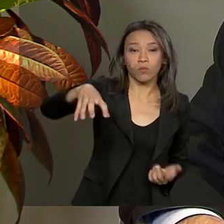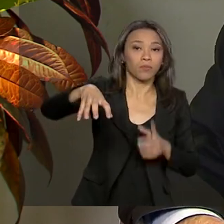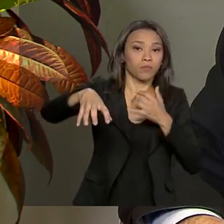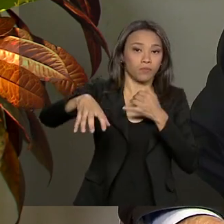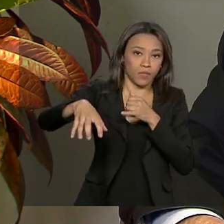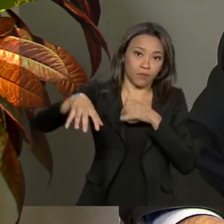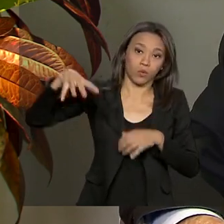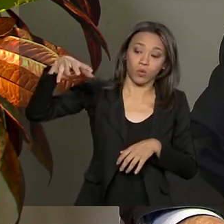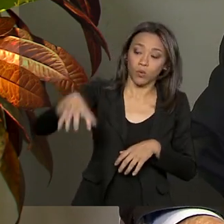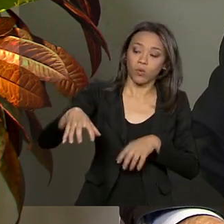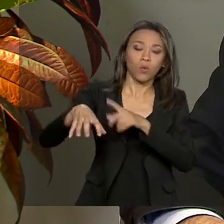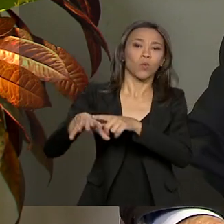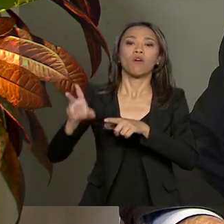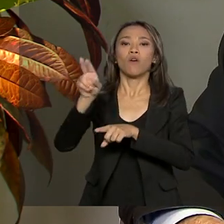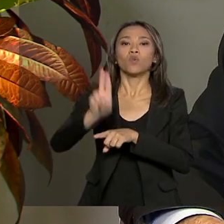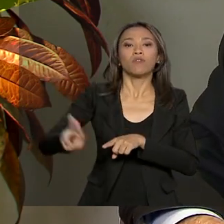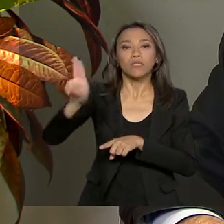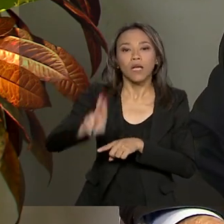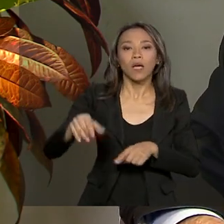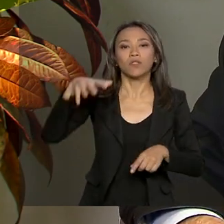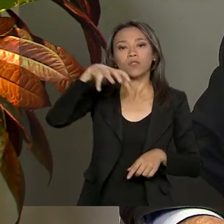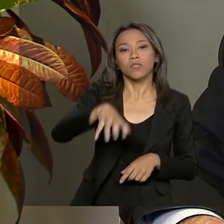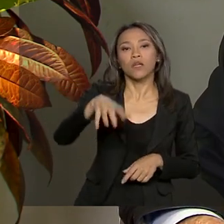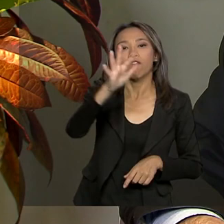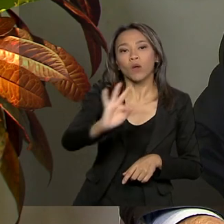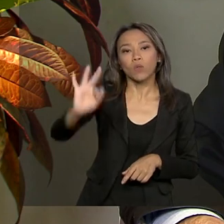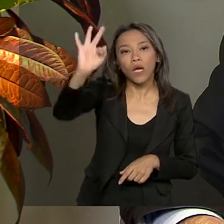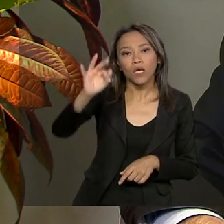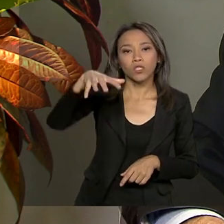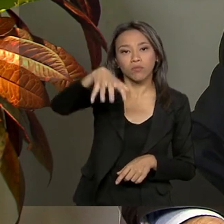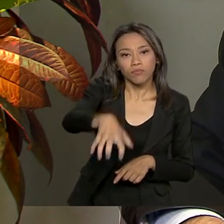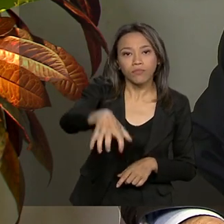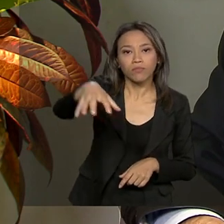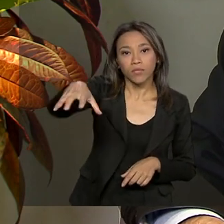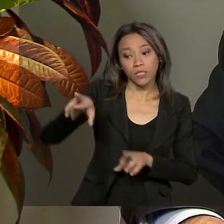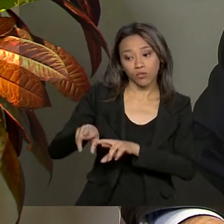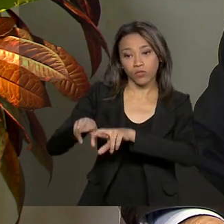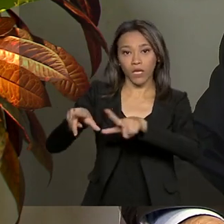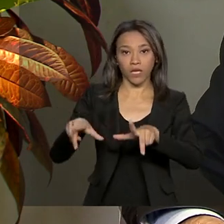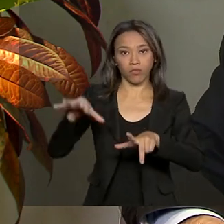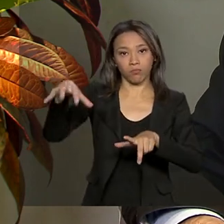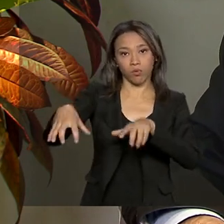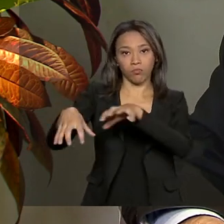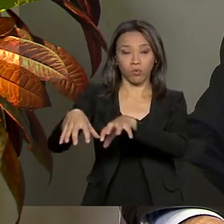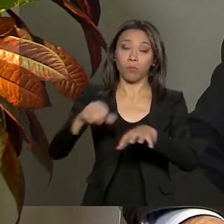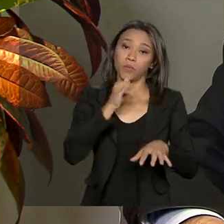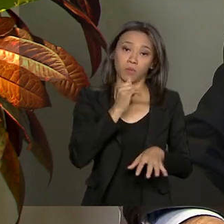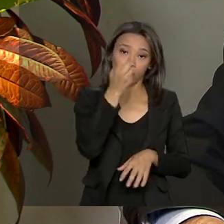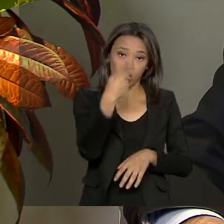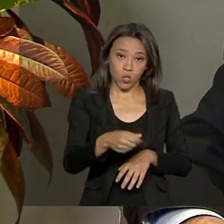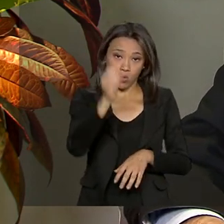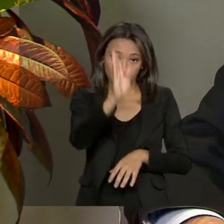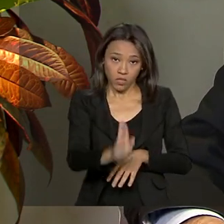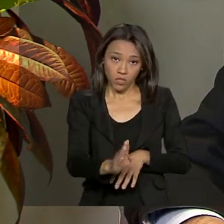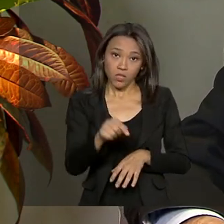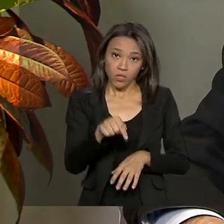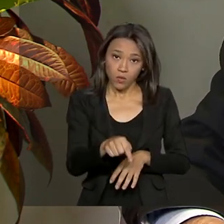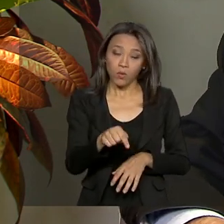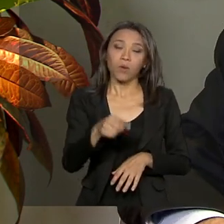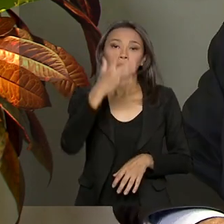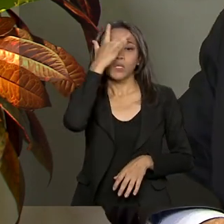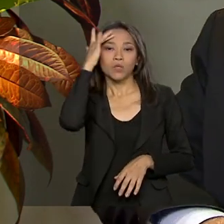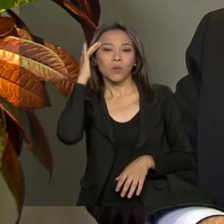superiores, faculdades e universidades. É um núcleo diferenciado, no caso do Brasil, de gente que foi